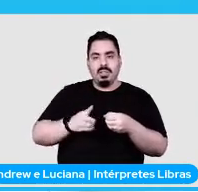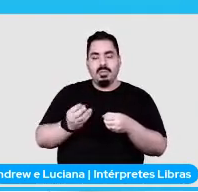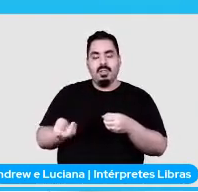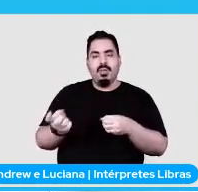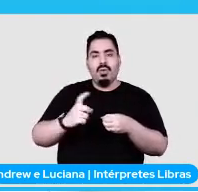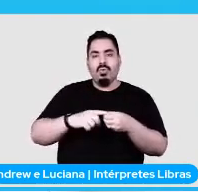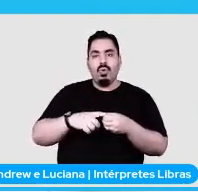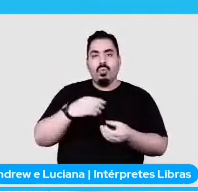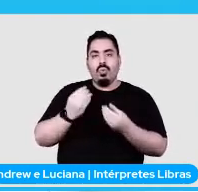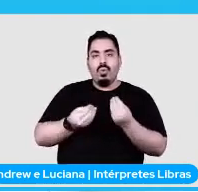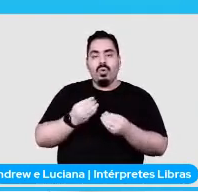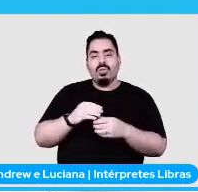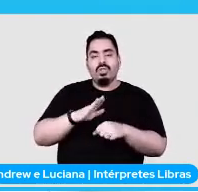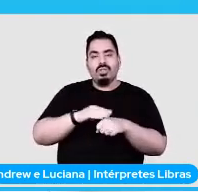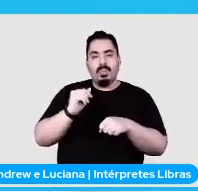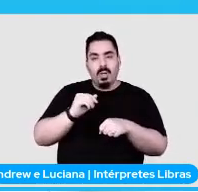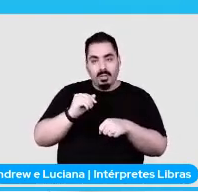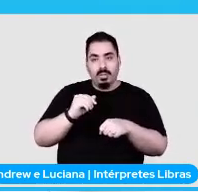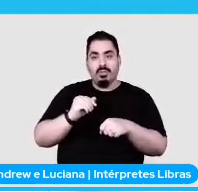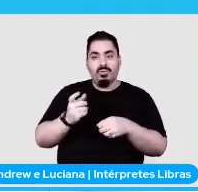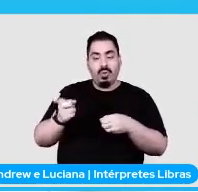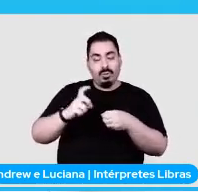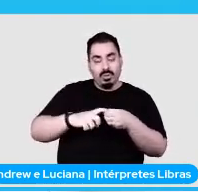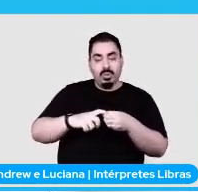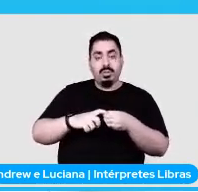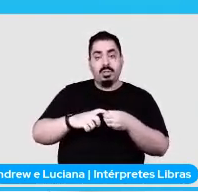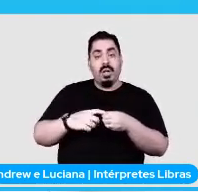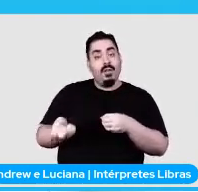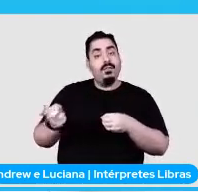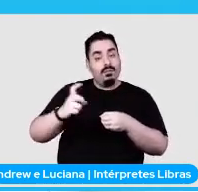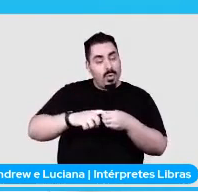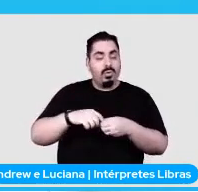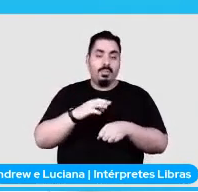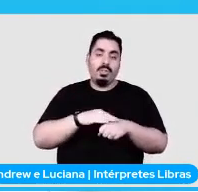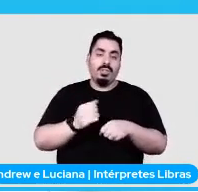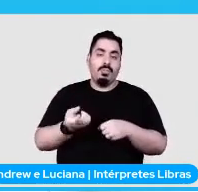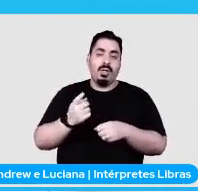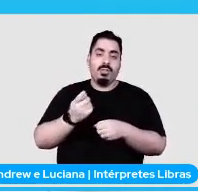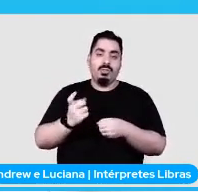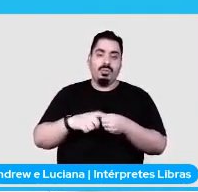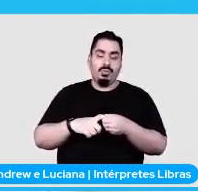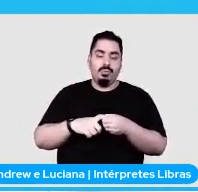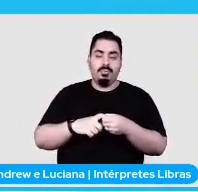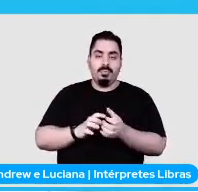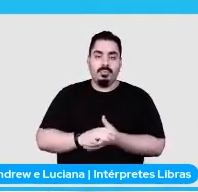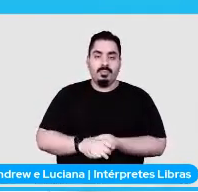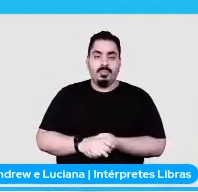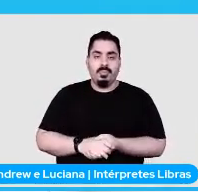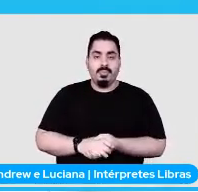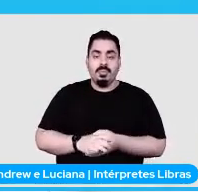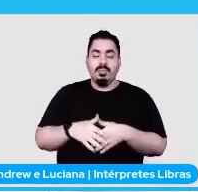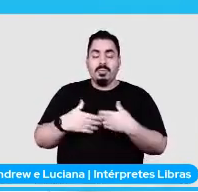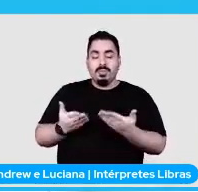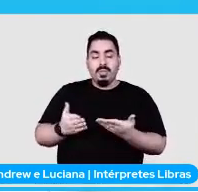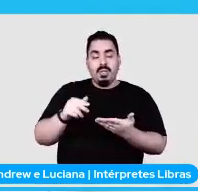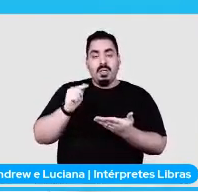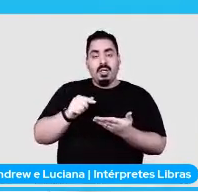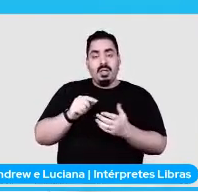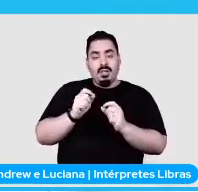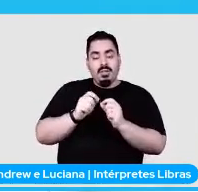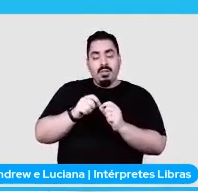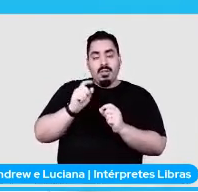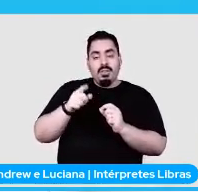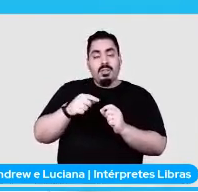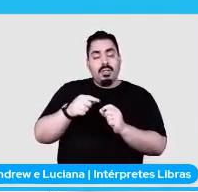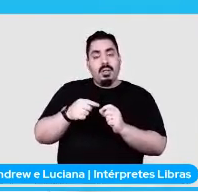resposta eu volto para o callback. E o callback da spider, que é um método, seja ele método do parça, seja ele um custom método,